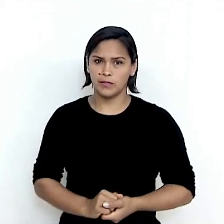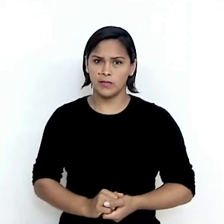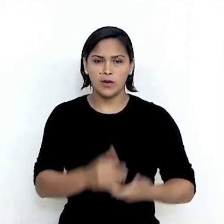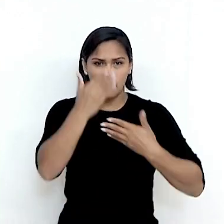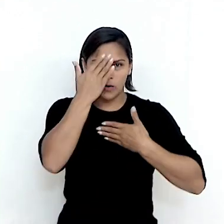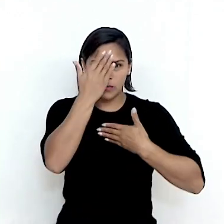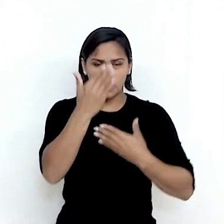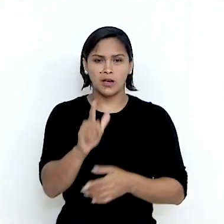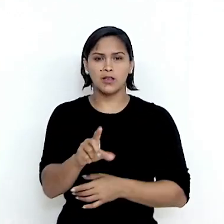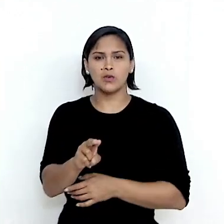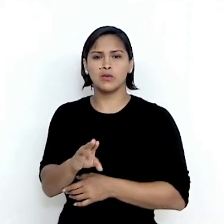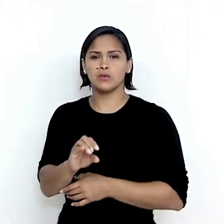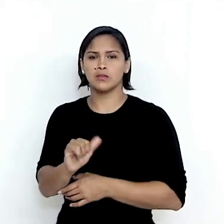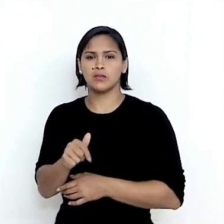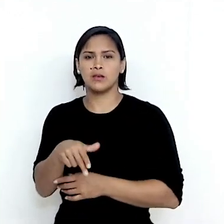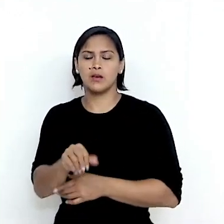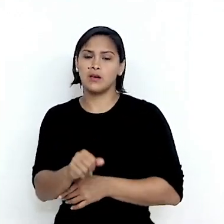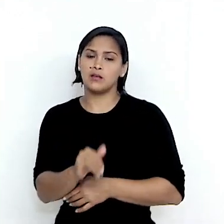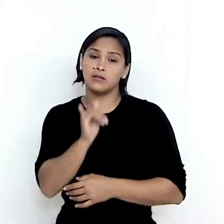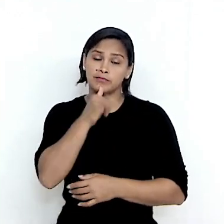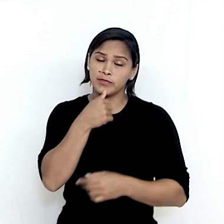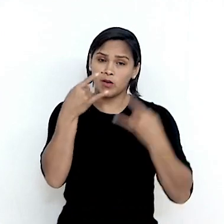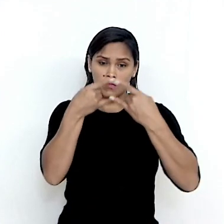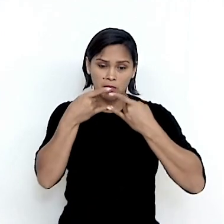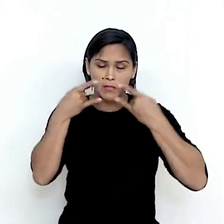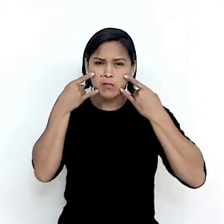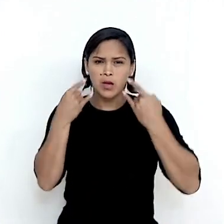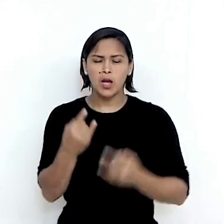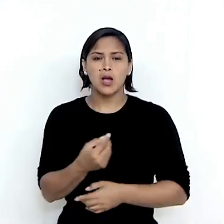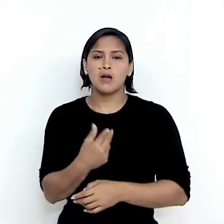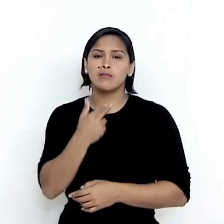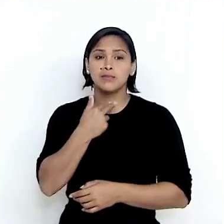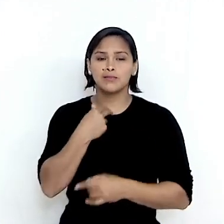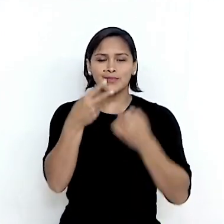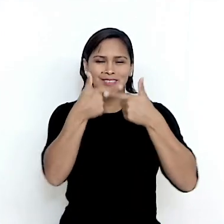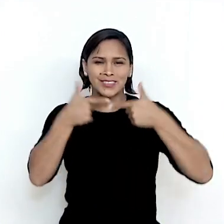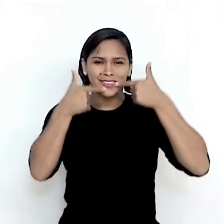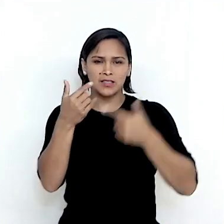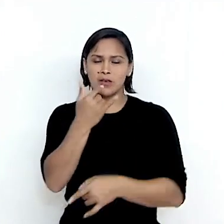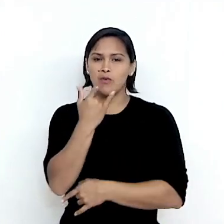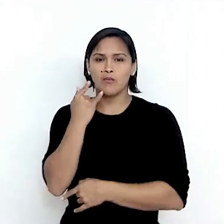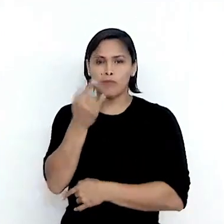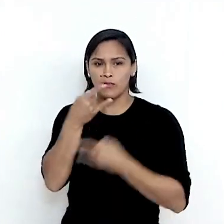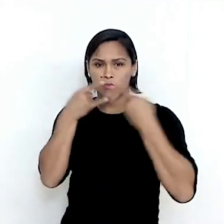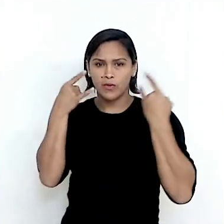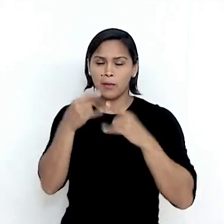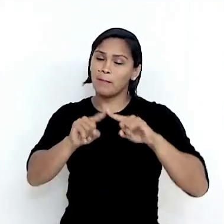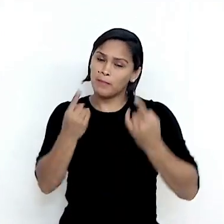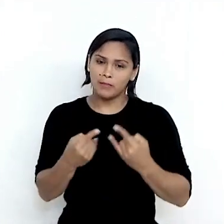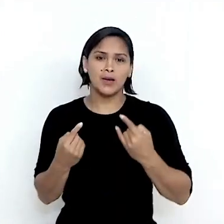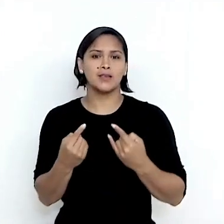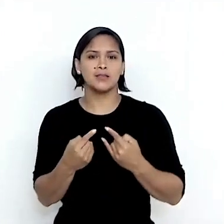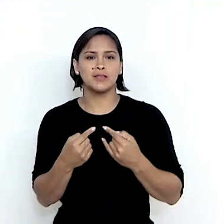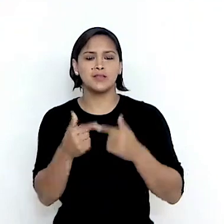Muito obrigado, Luciana. Infelizmente, eu estou de máscara, vocês não podem ver o sorriso que está no meu rosto, mas eu estou